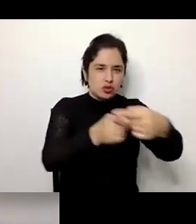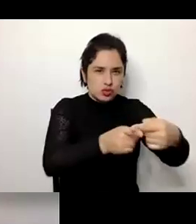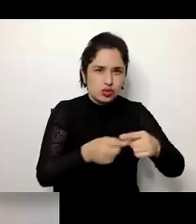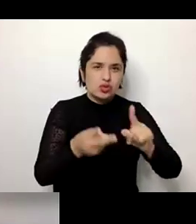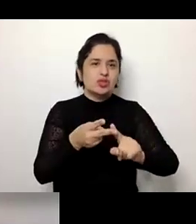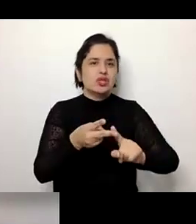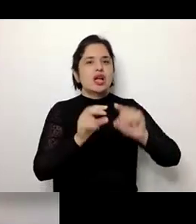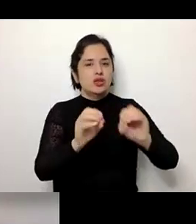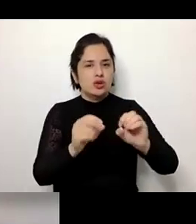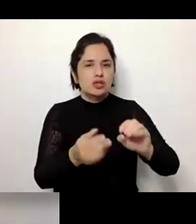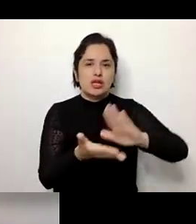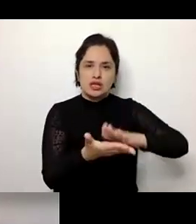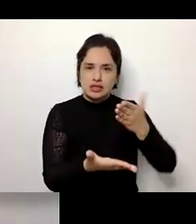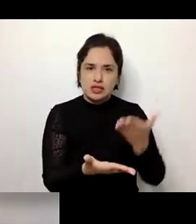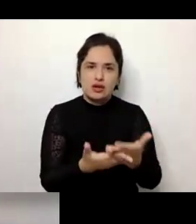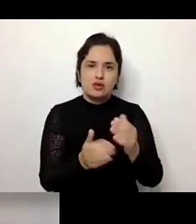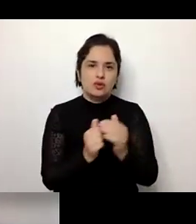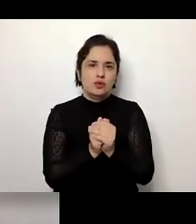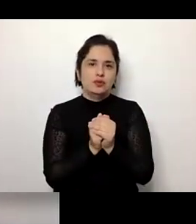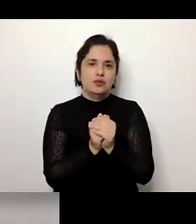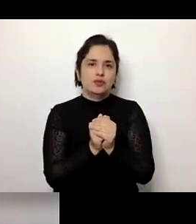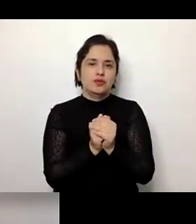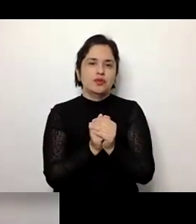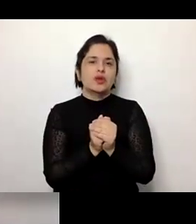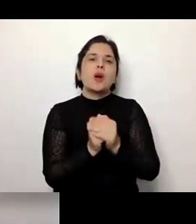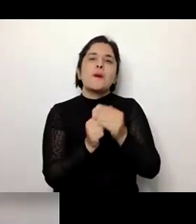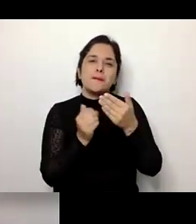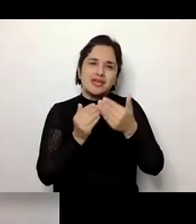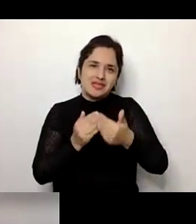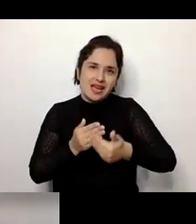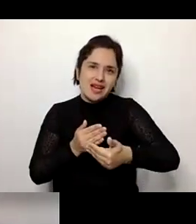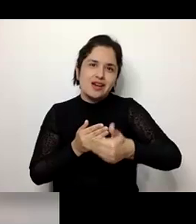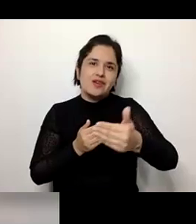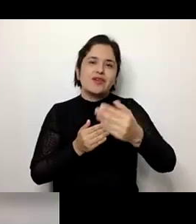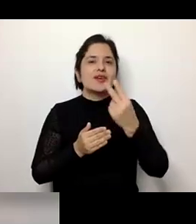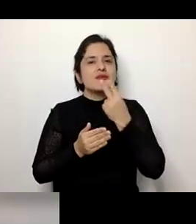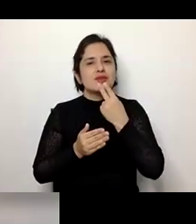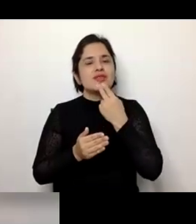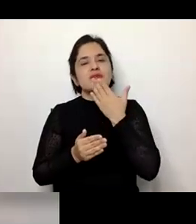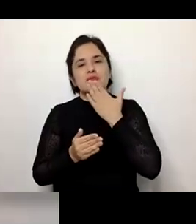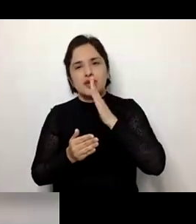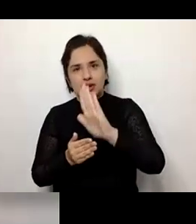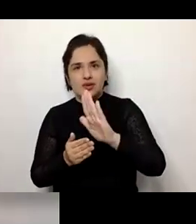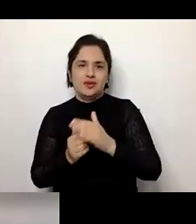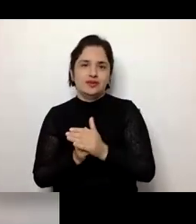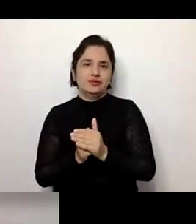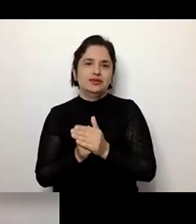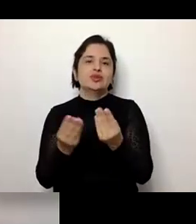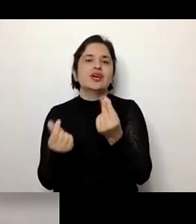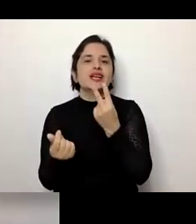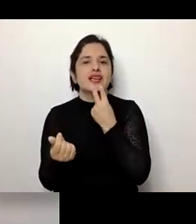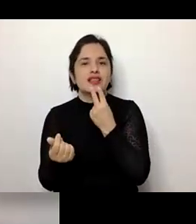saúde for oferecida a essa pessoa ao longo da vida dela, maior vai ser a qualidade de vida e,